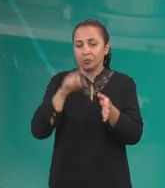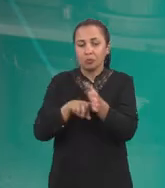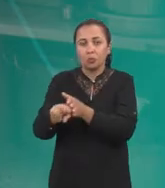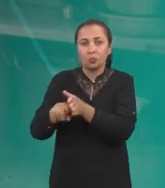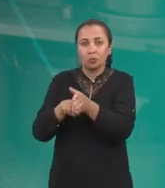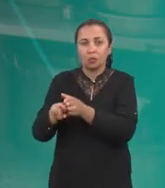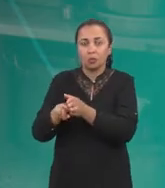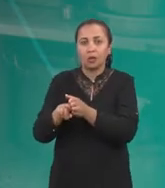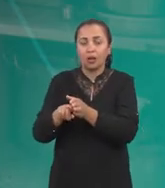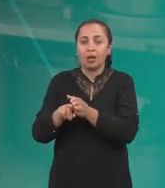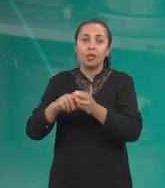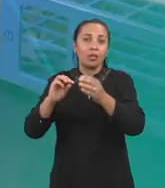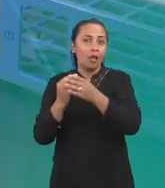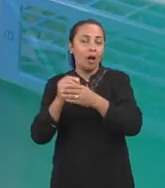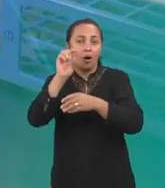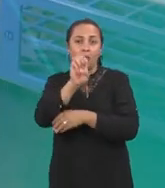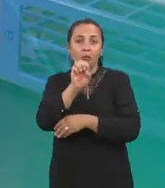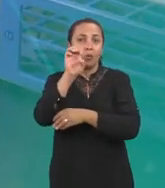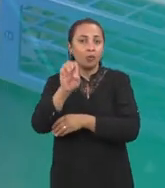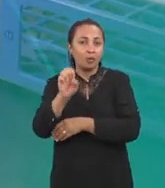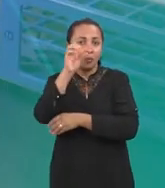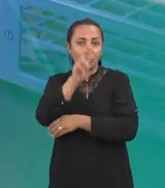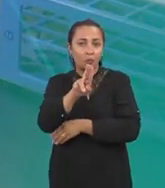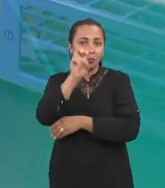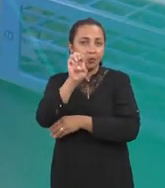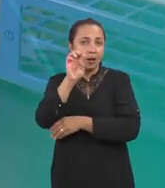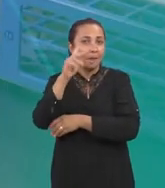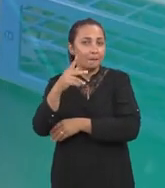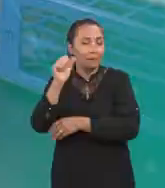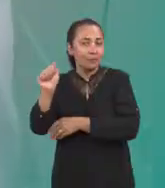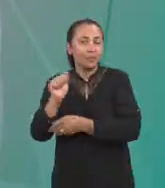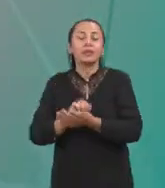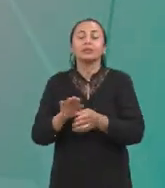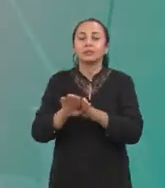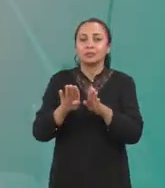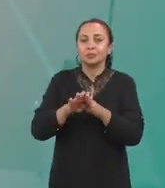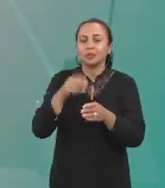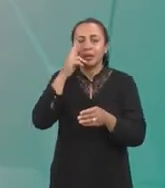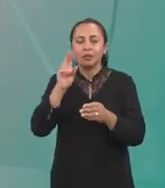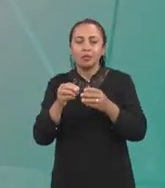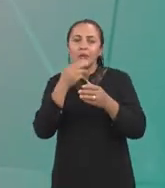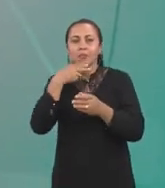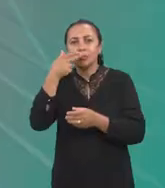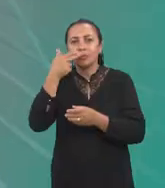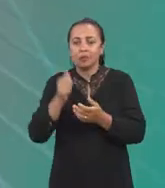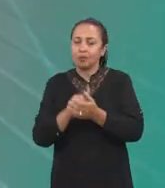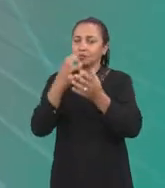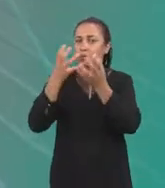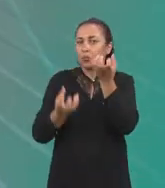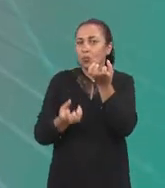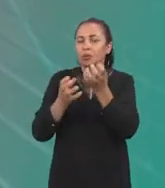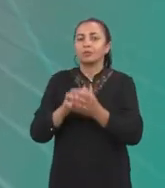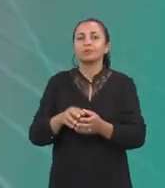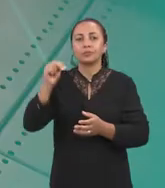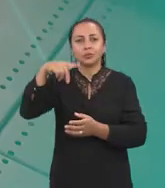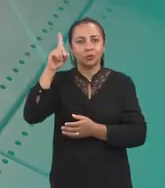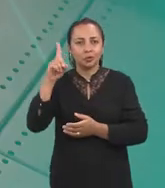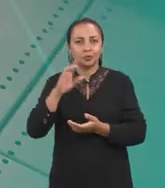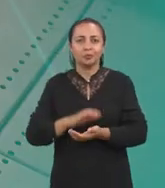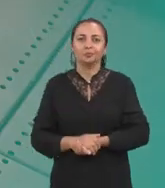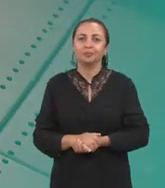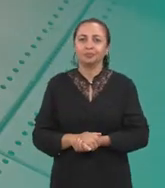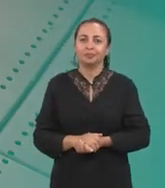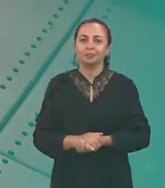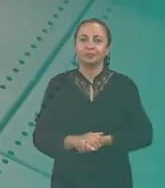pesquisadores da Universidade Estadual da Paraíba estão desenvolvendo alimentos funcionais a partir de ingredientes do semiárido